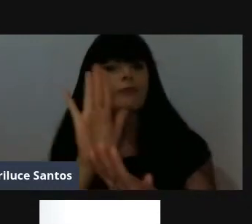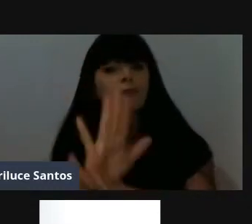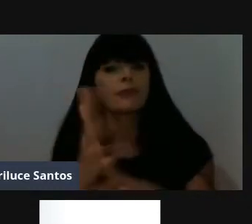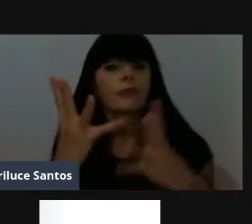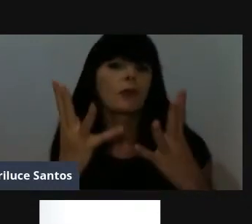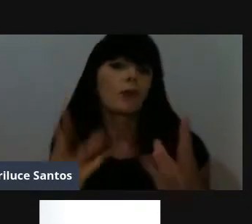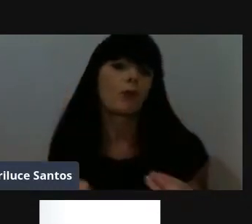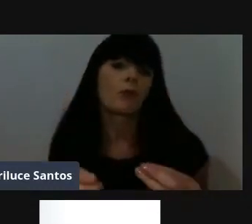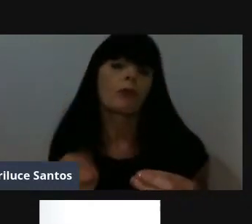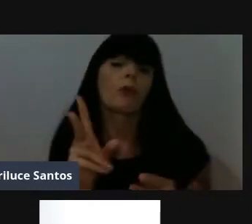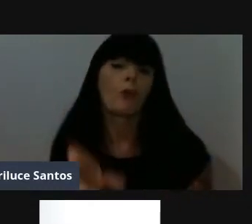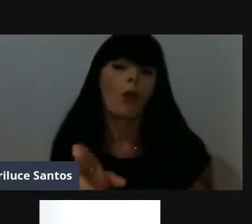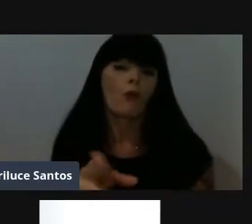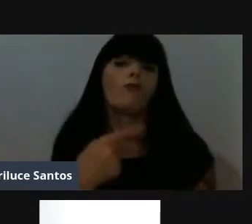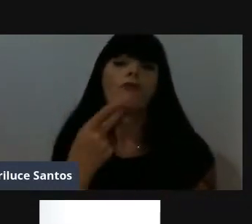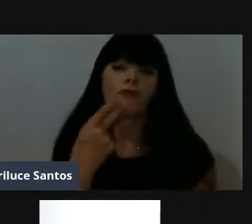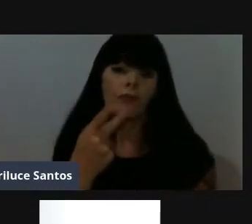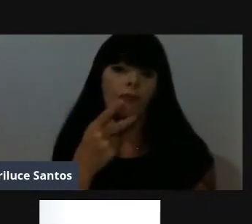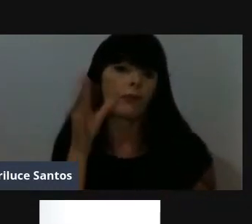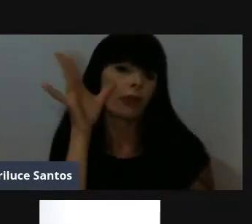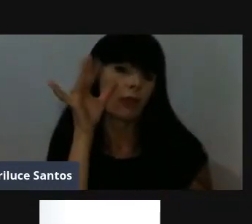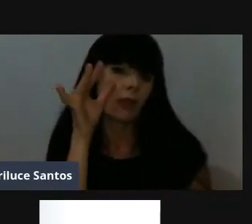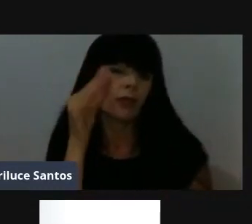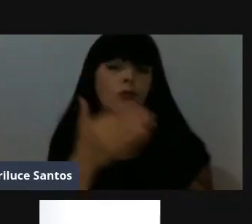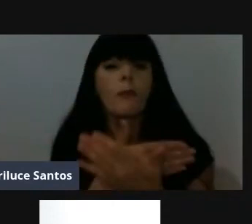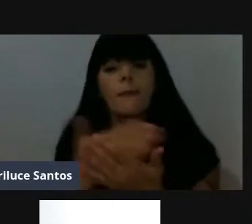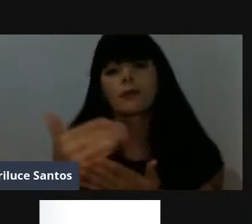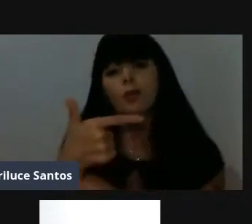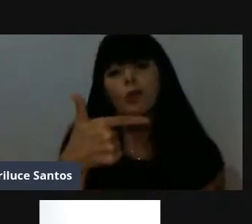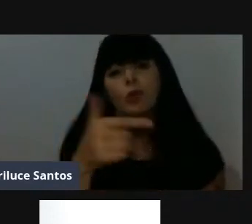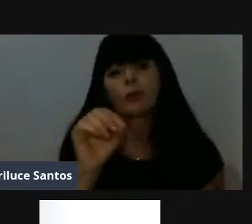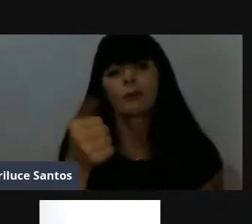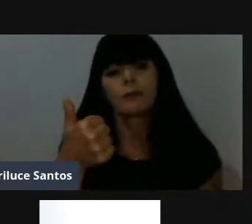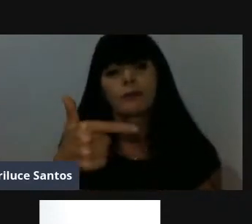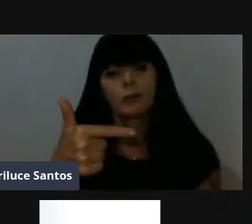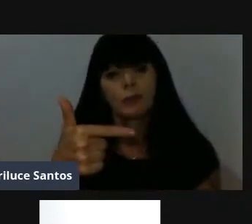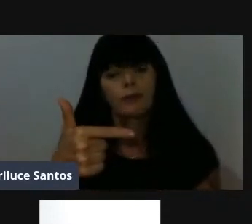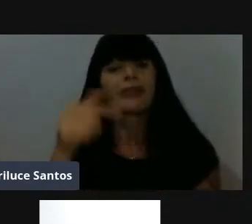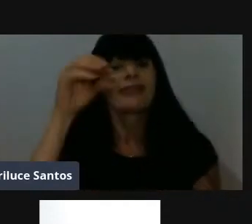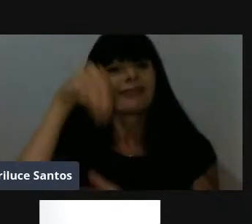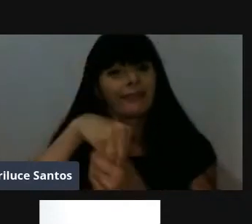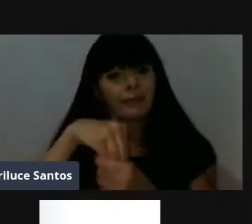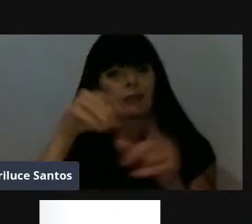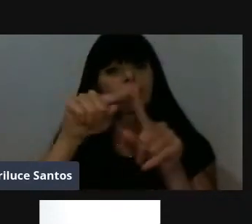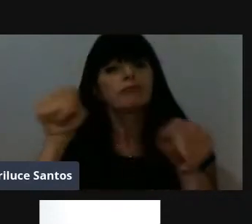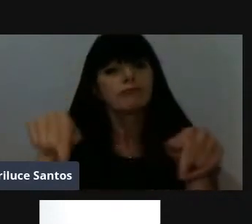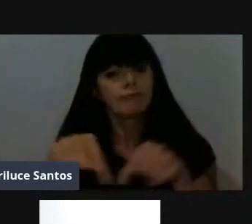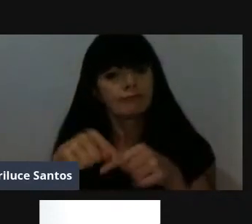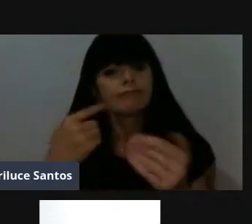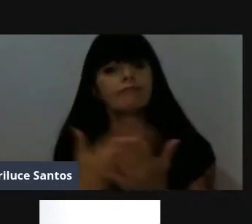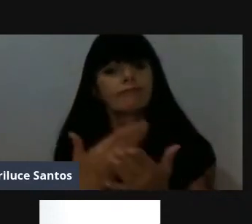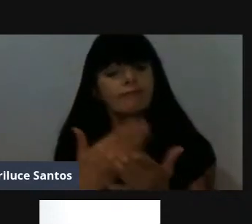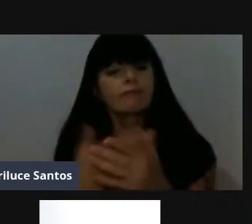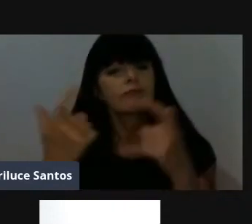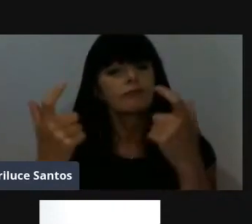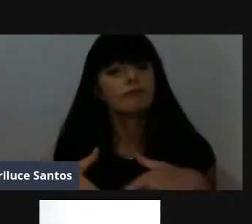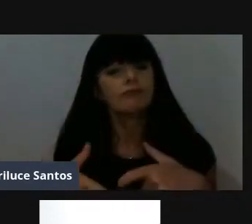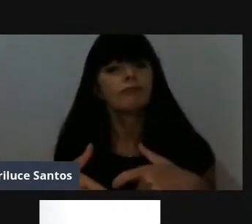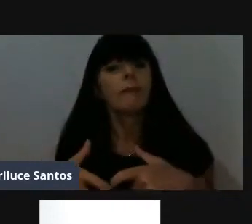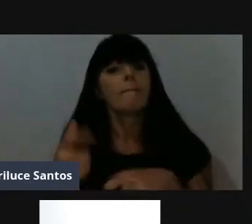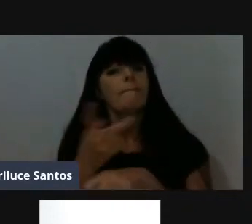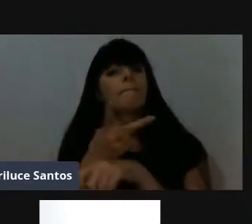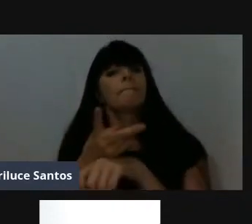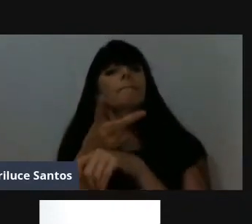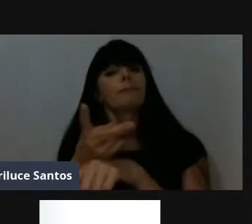começou o meu interesse, começou em 2012, né, dentro da sala de aula, foi onde eu procurei tentar me